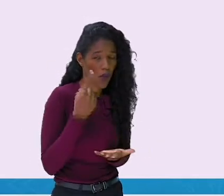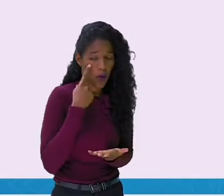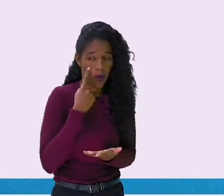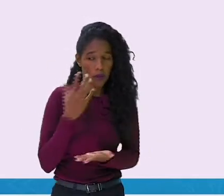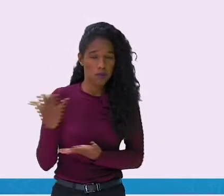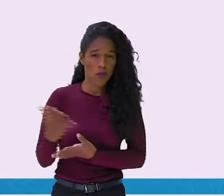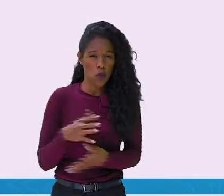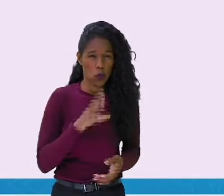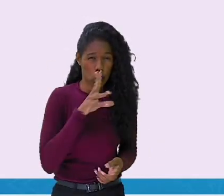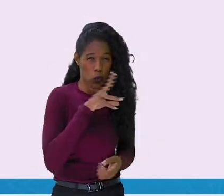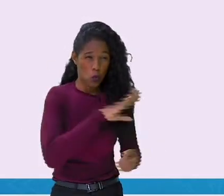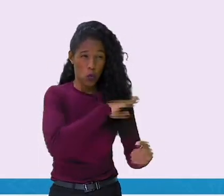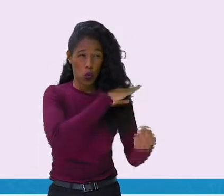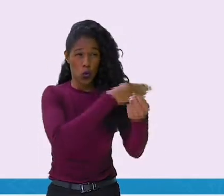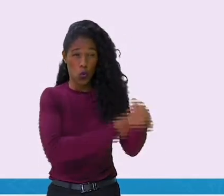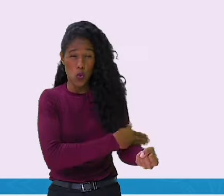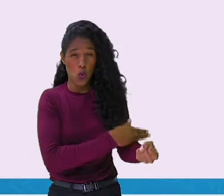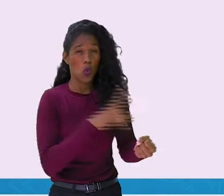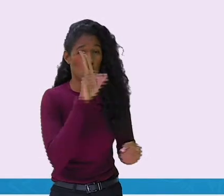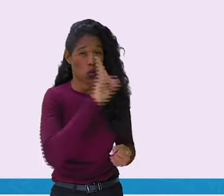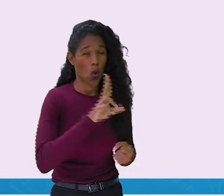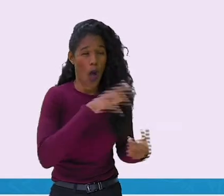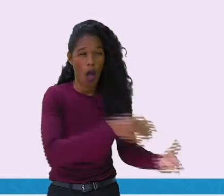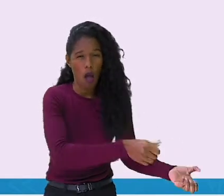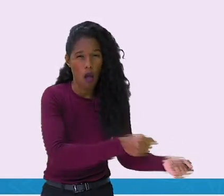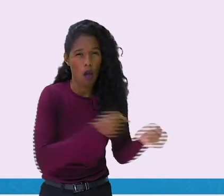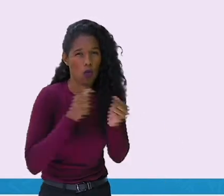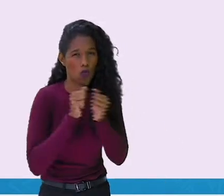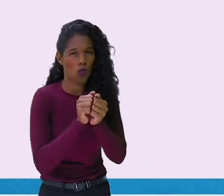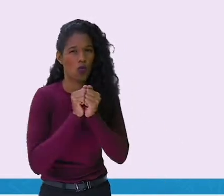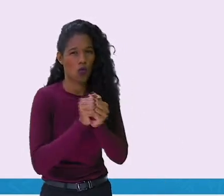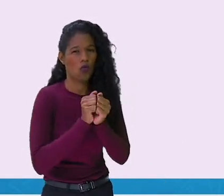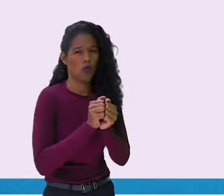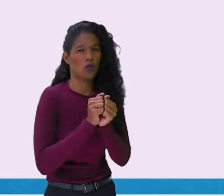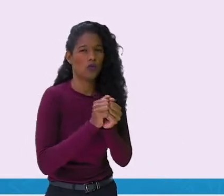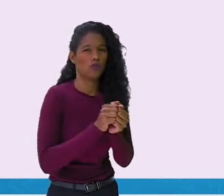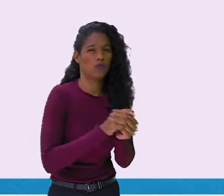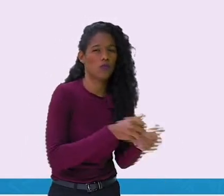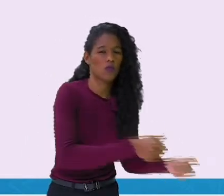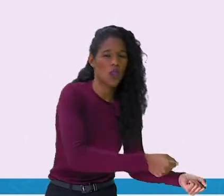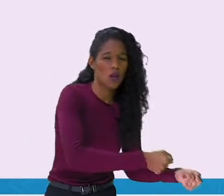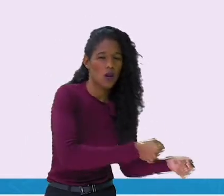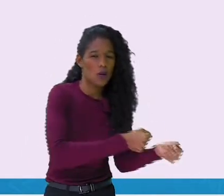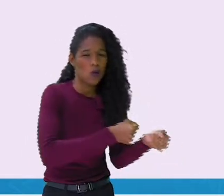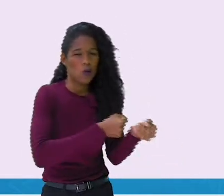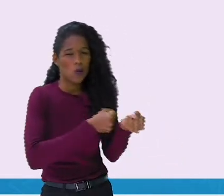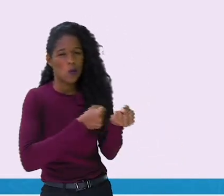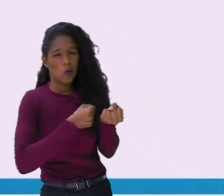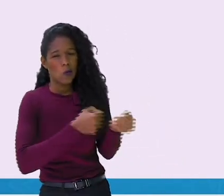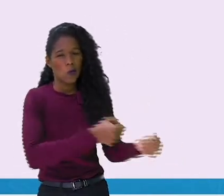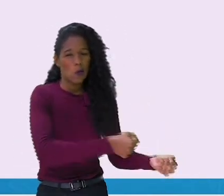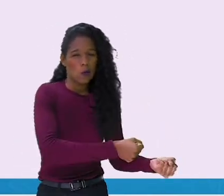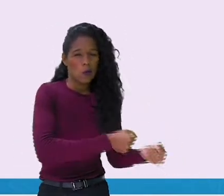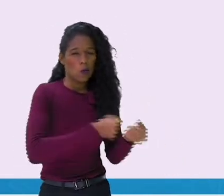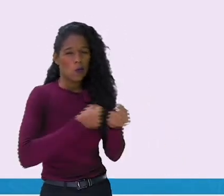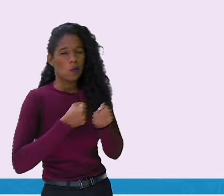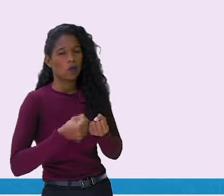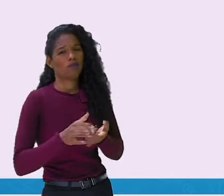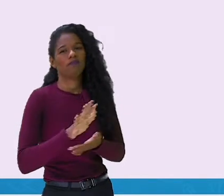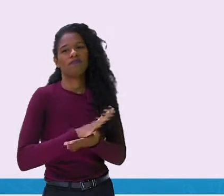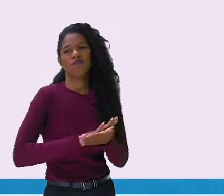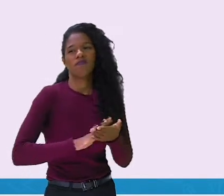Vamos descobrir juntos se vai conseguir ou não. E nada do rabanete sair da terra.